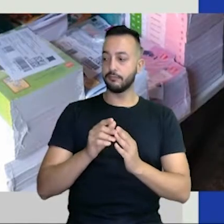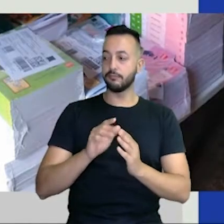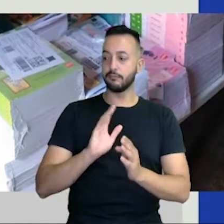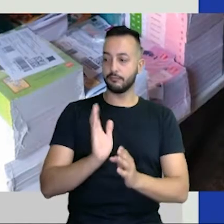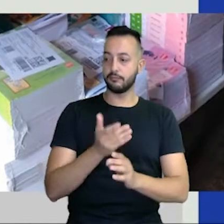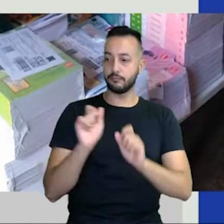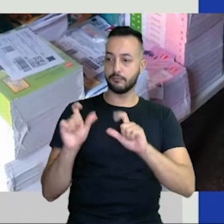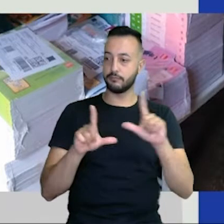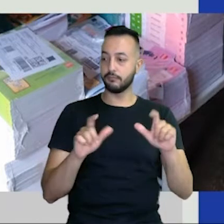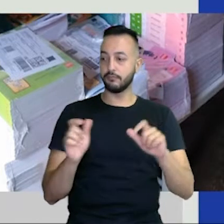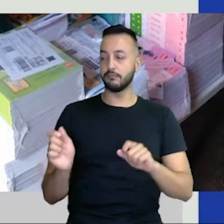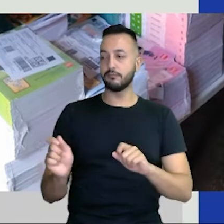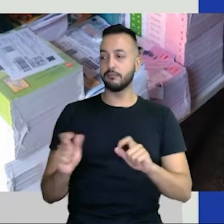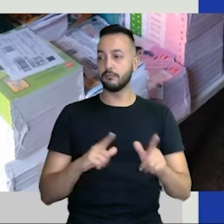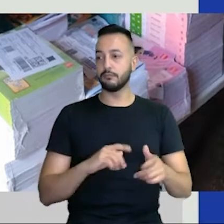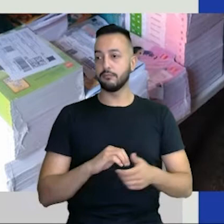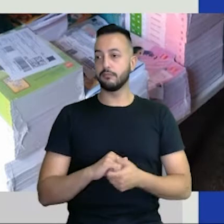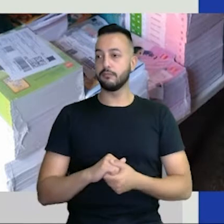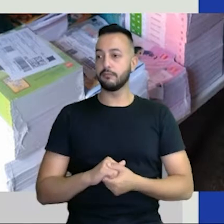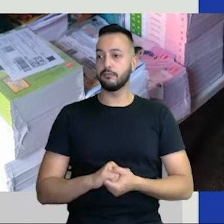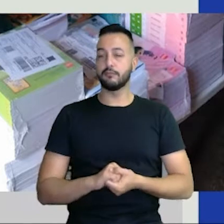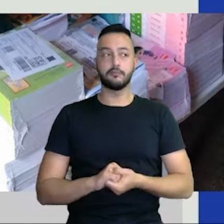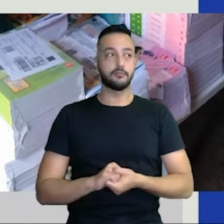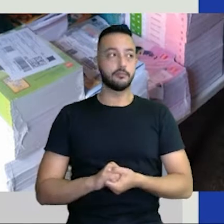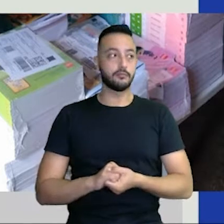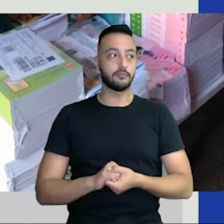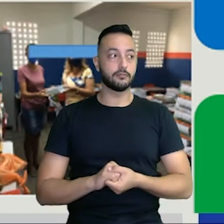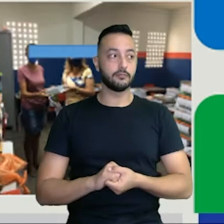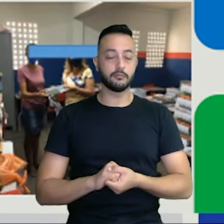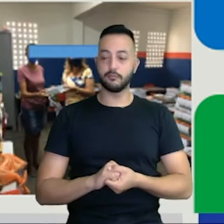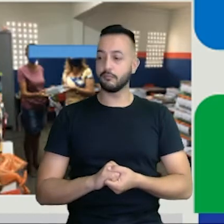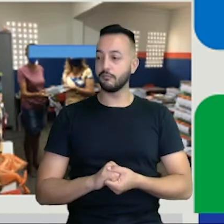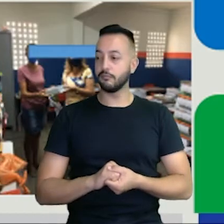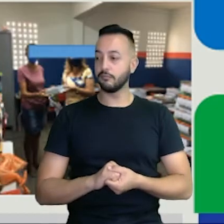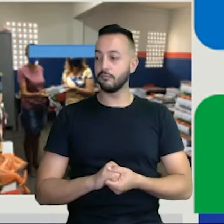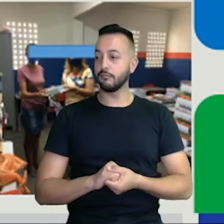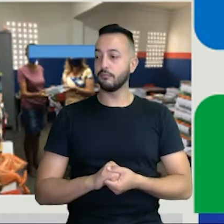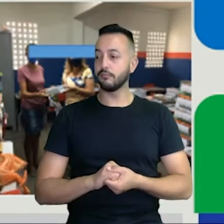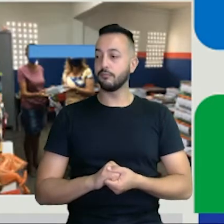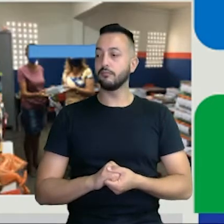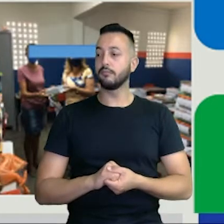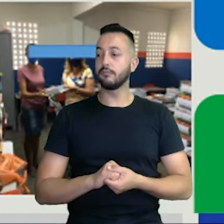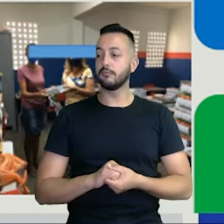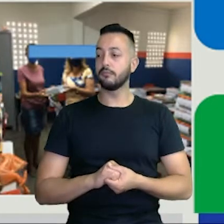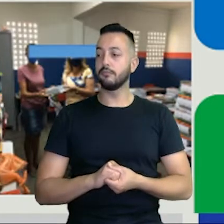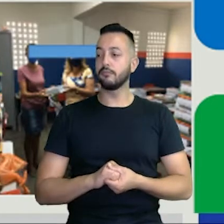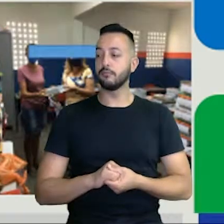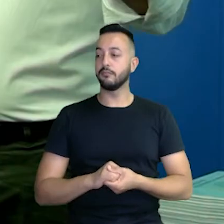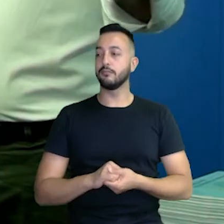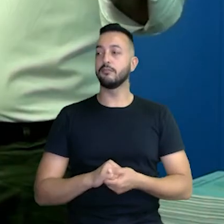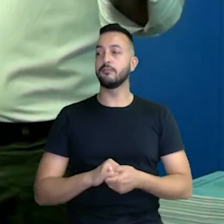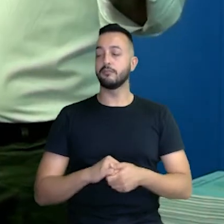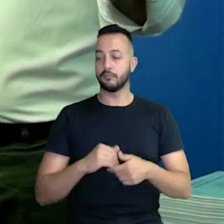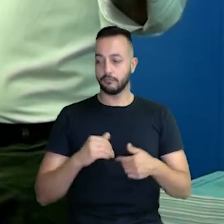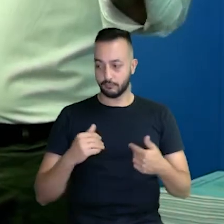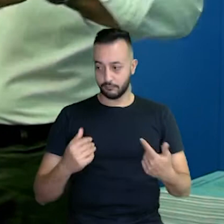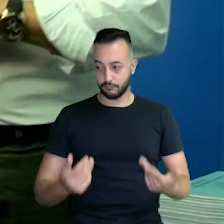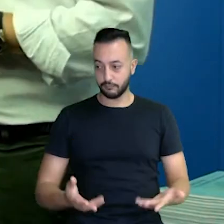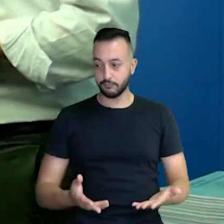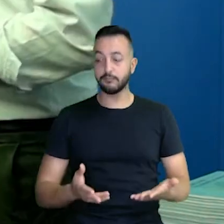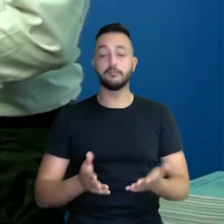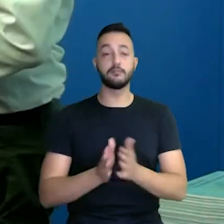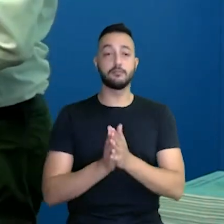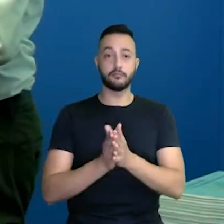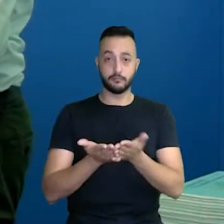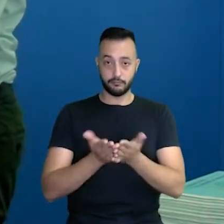tela para mim, que aqui não está correspondendo. Agora sim. Olha aí. A postilha entregue